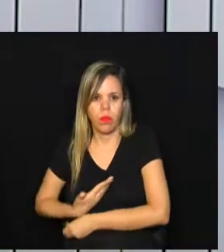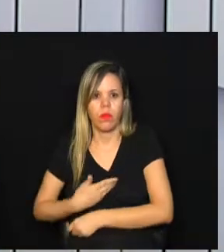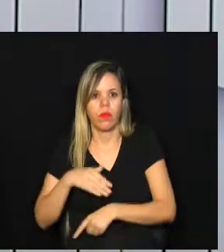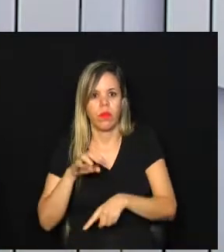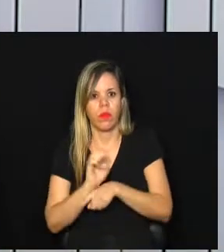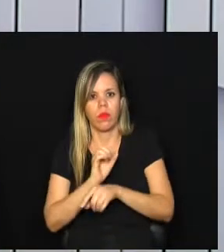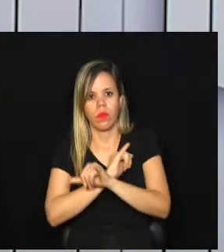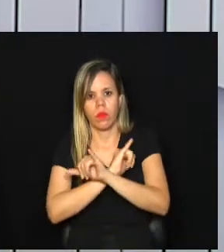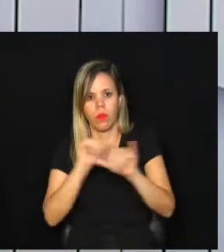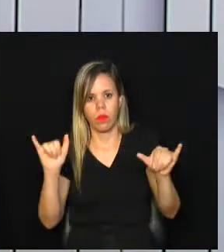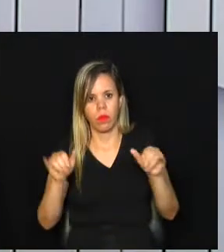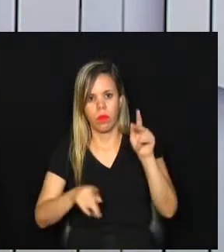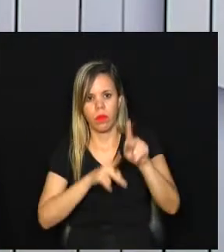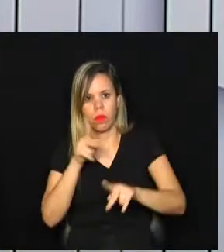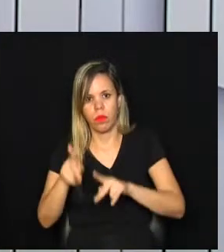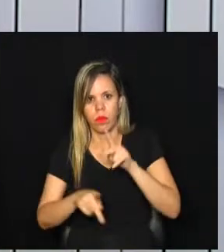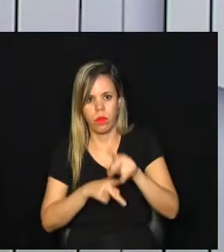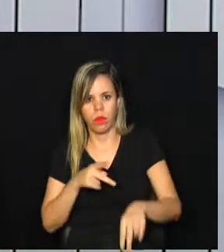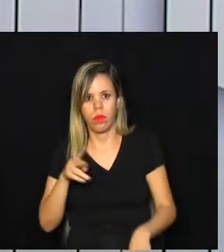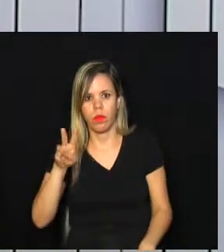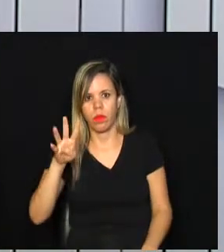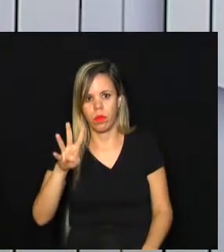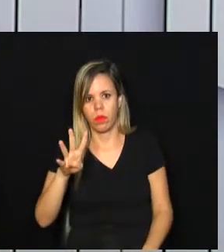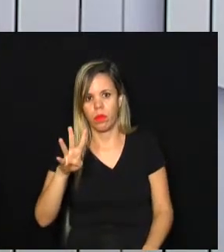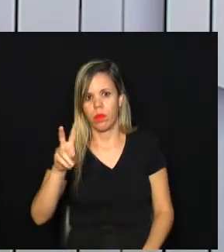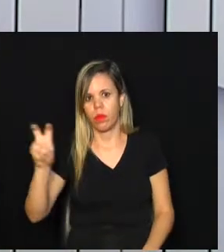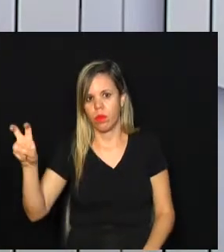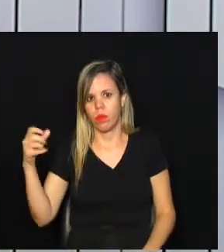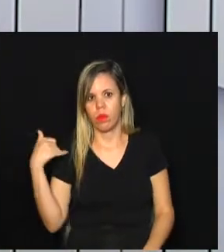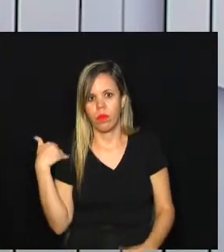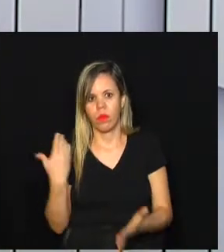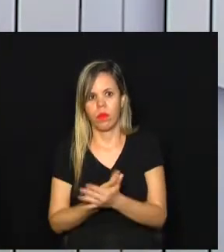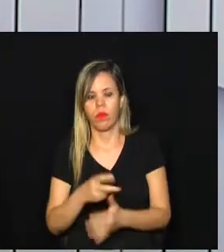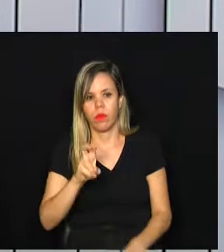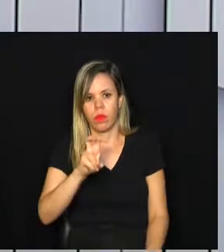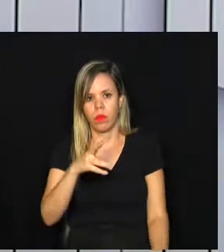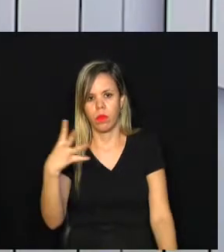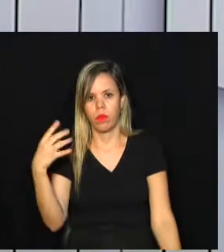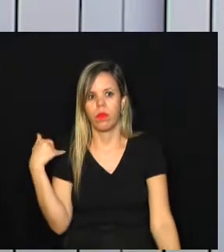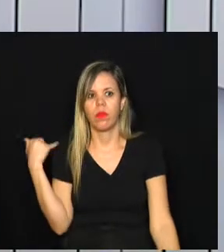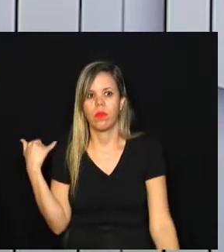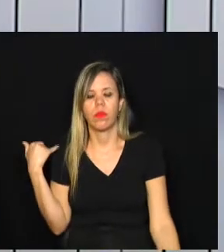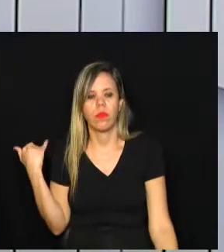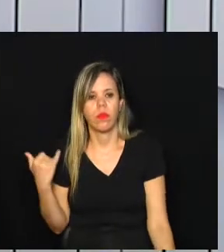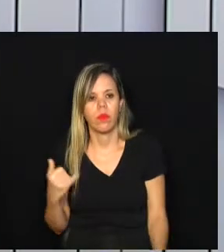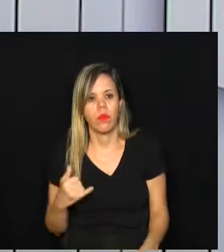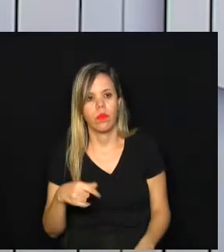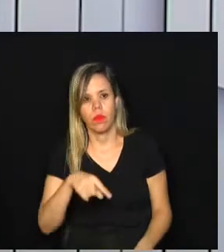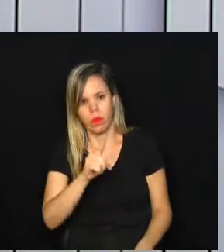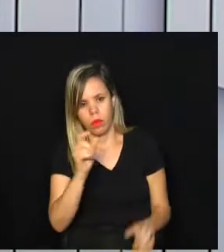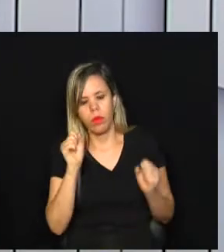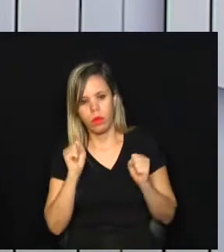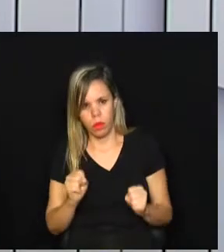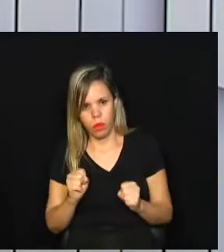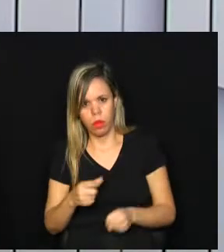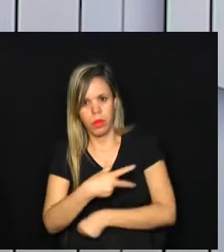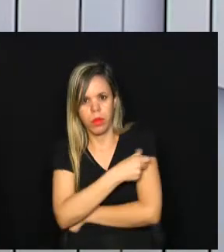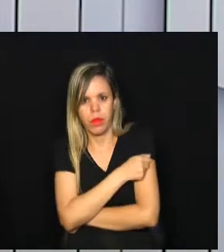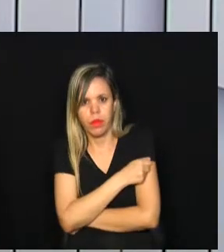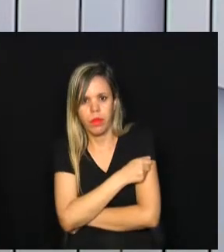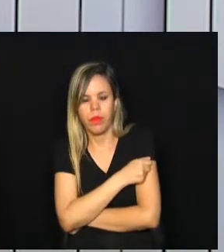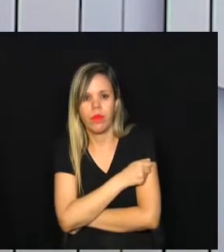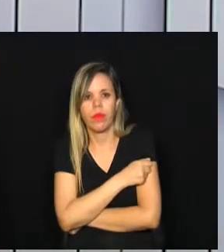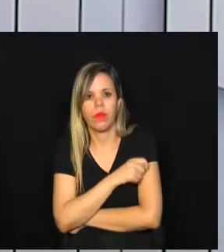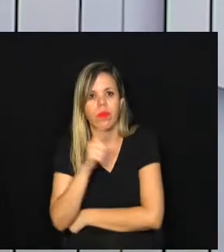anunciou que as pessoas entre 45 a 54 anos vão poder se vacinar a